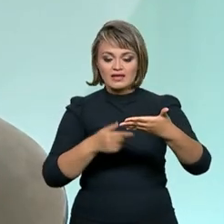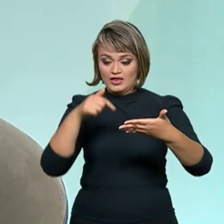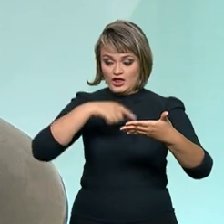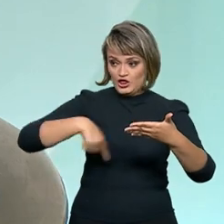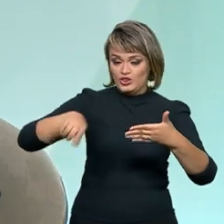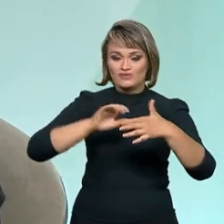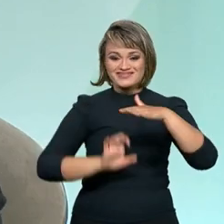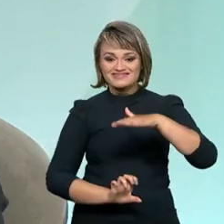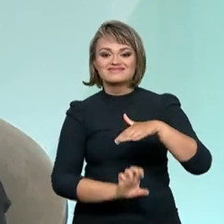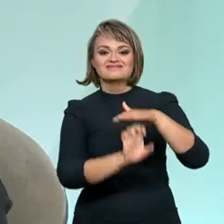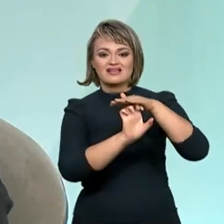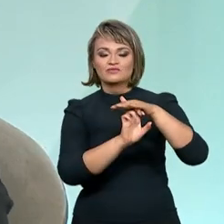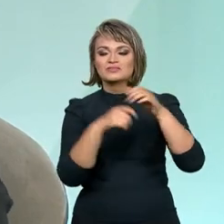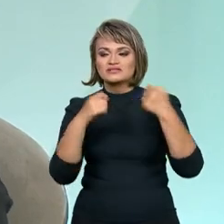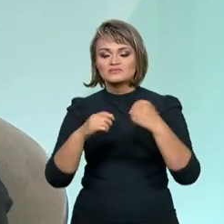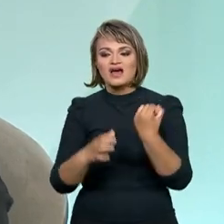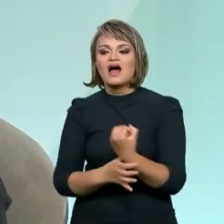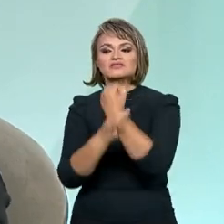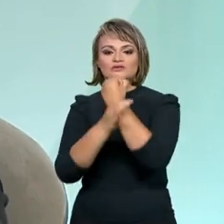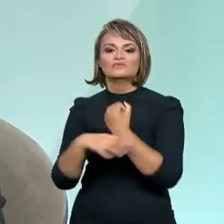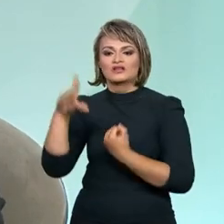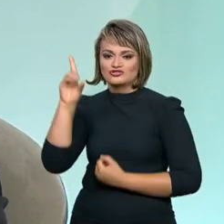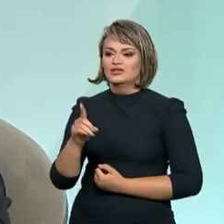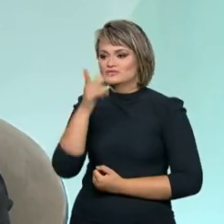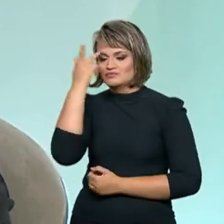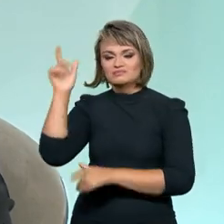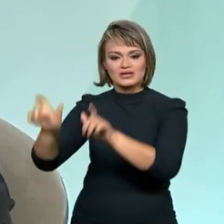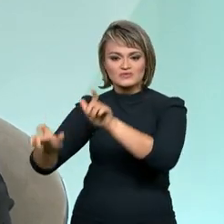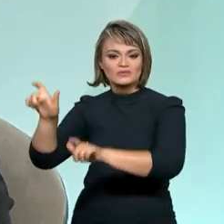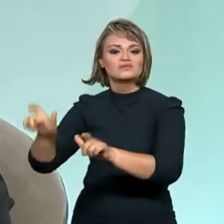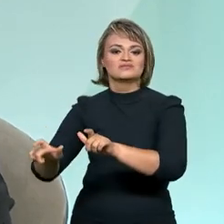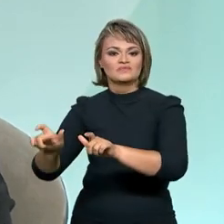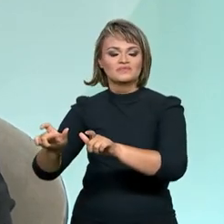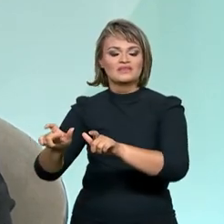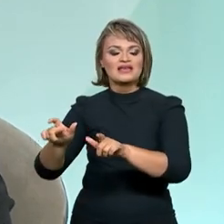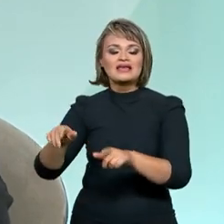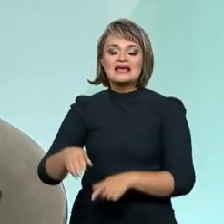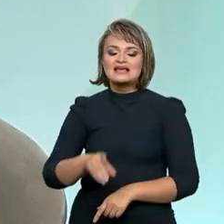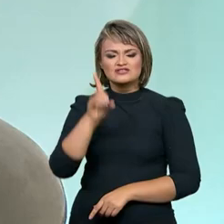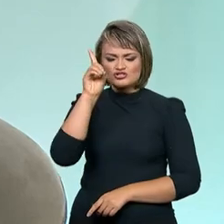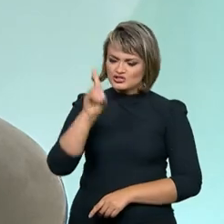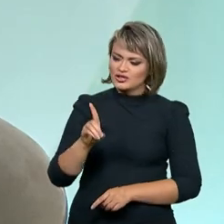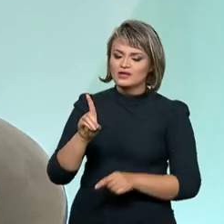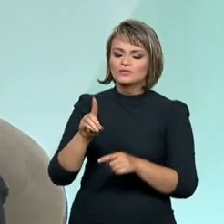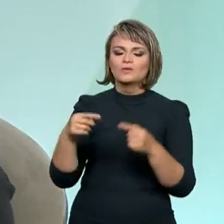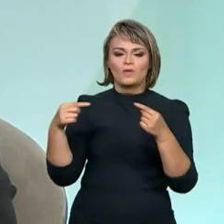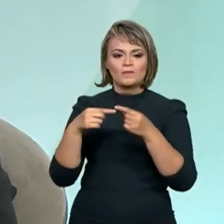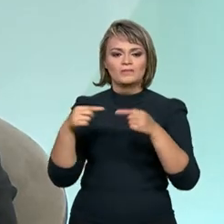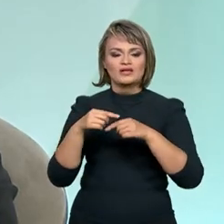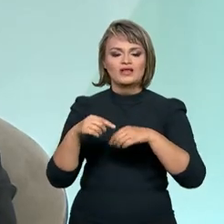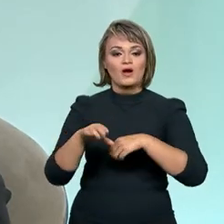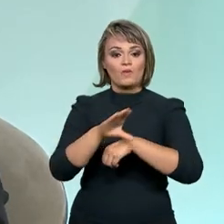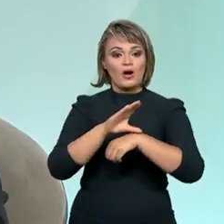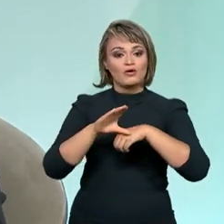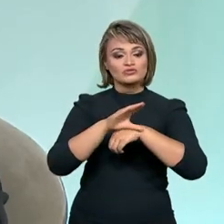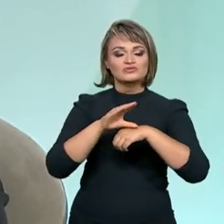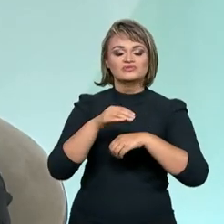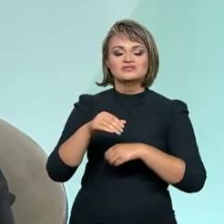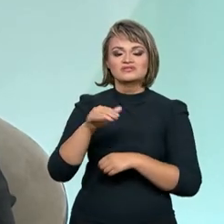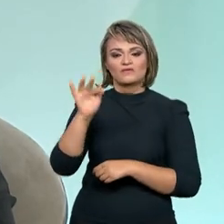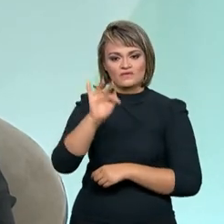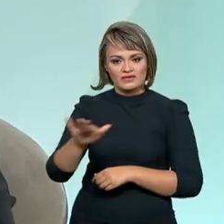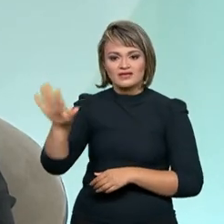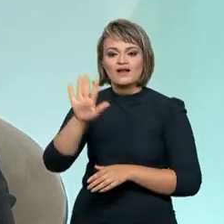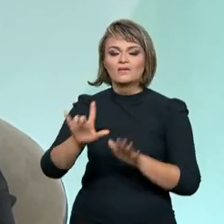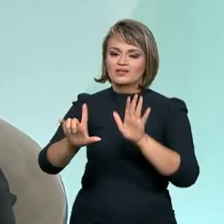Estado, de assegurar esses direitos. Esses direitos, eles estão presentes também na Constituição Federal e na nossa